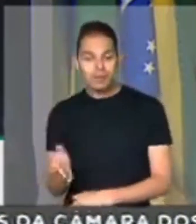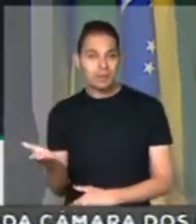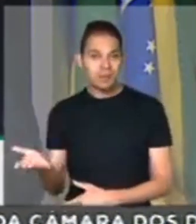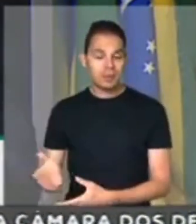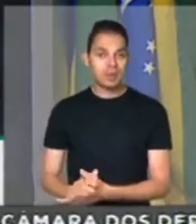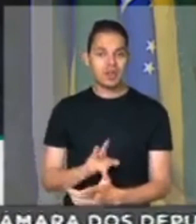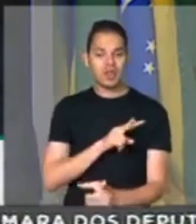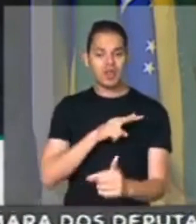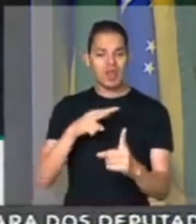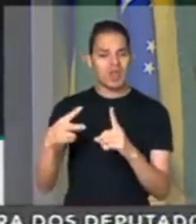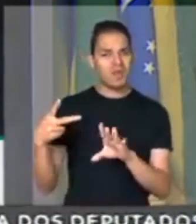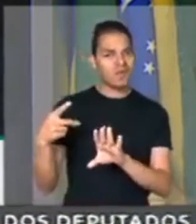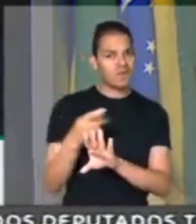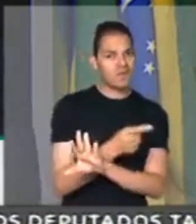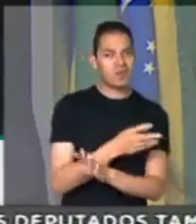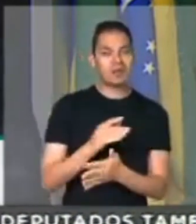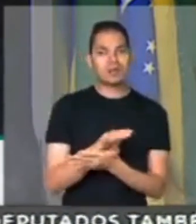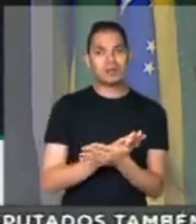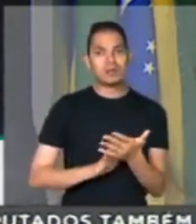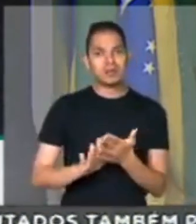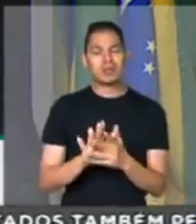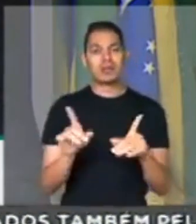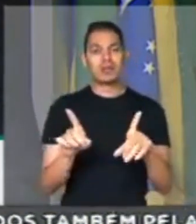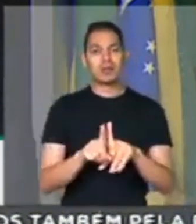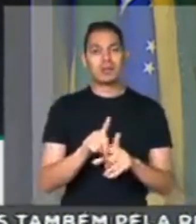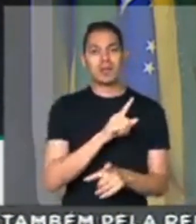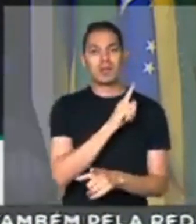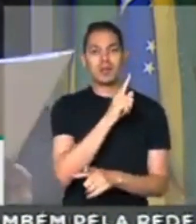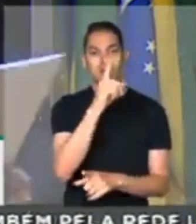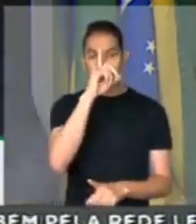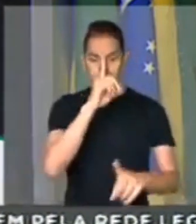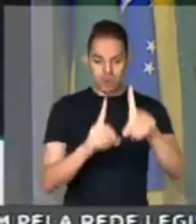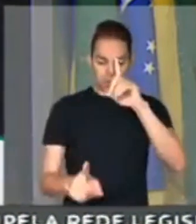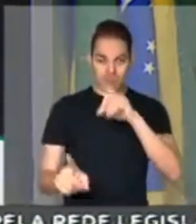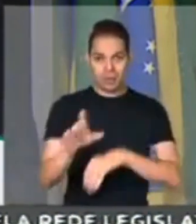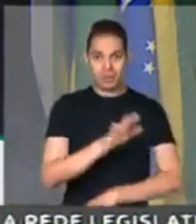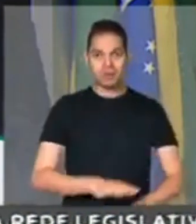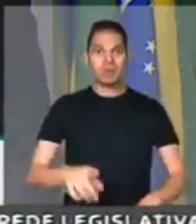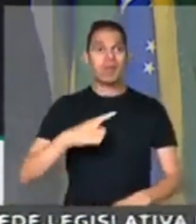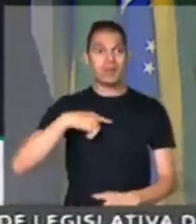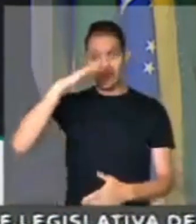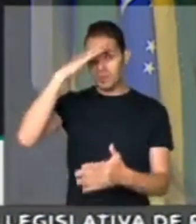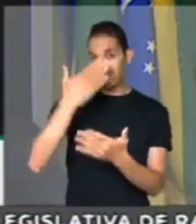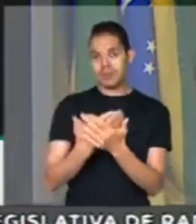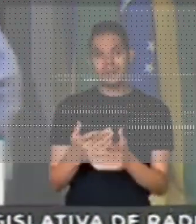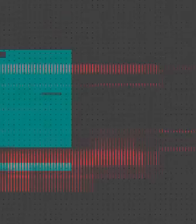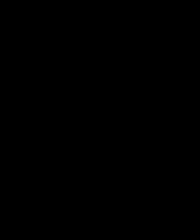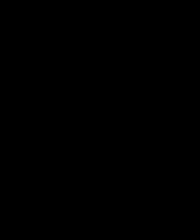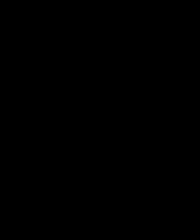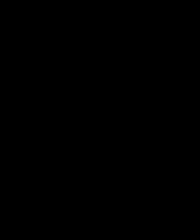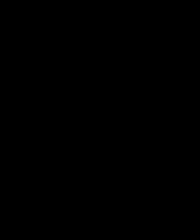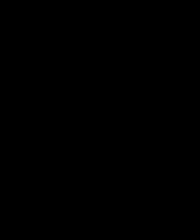viés ideológico e que iria governar para todos. Eu também acreditei nisso, infelizmente. Valeu, tchau.